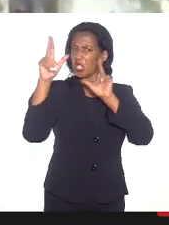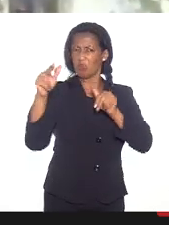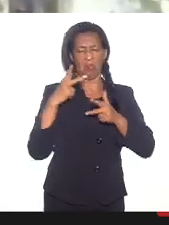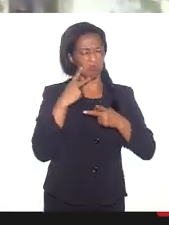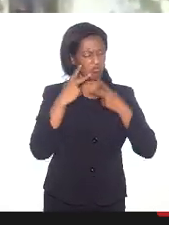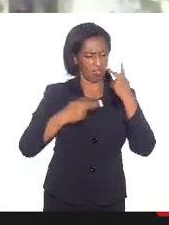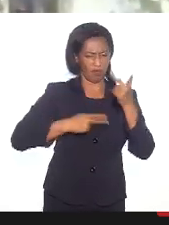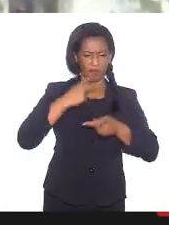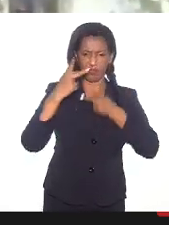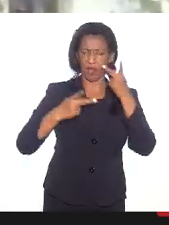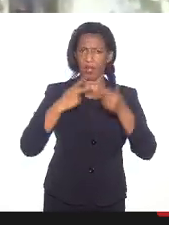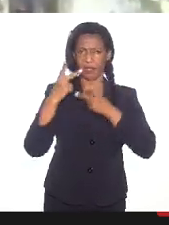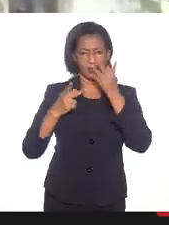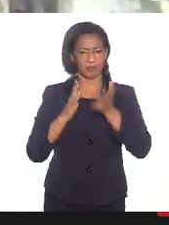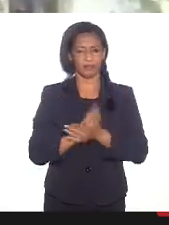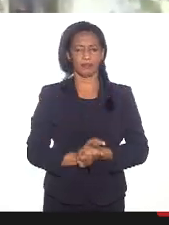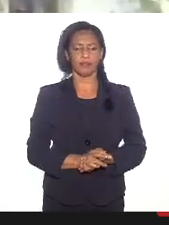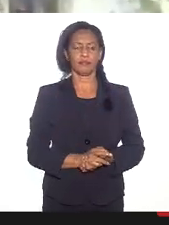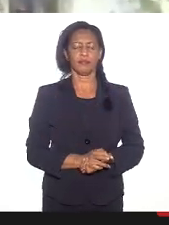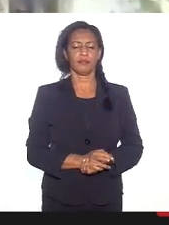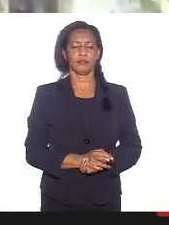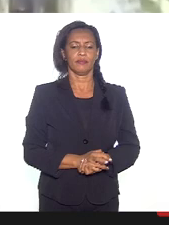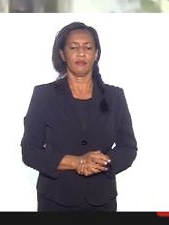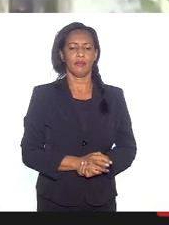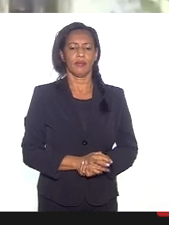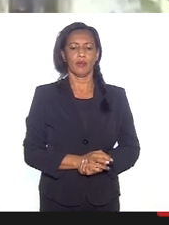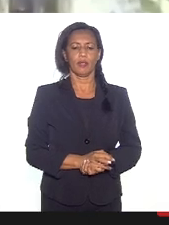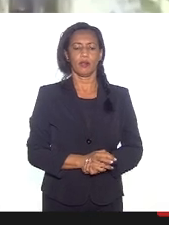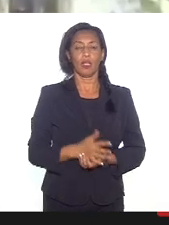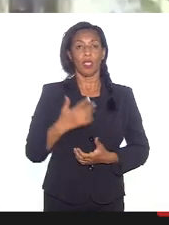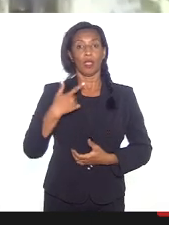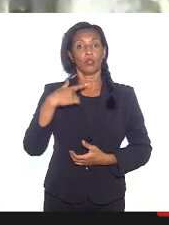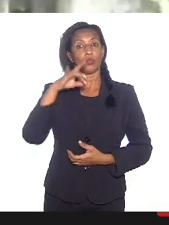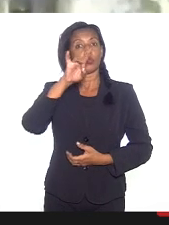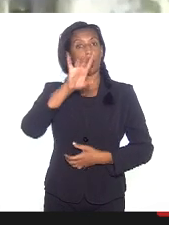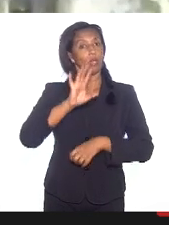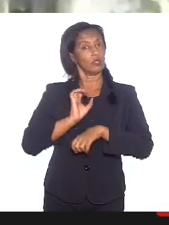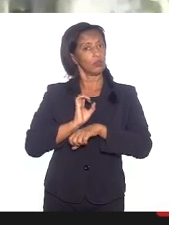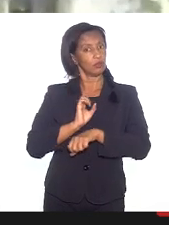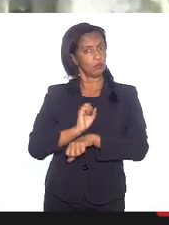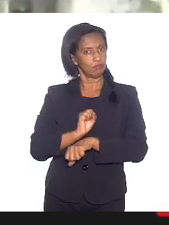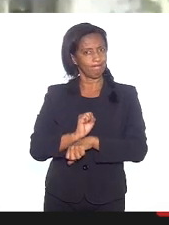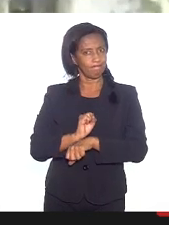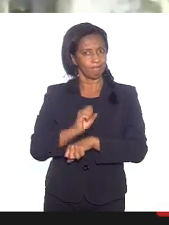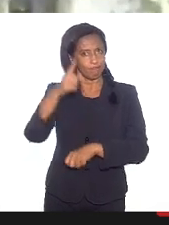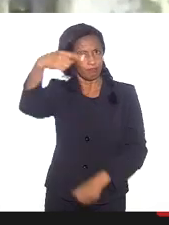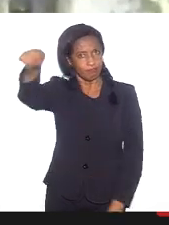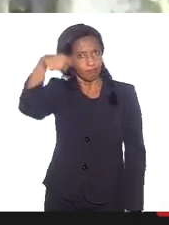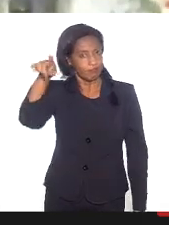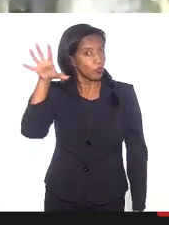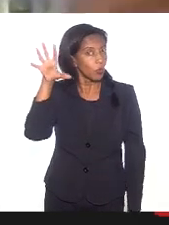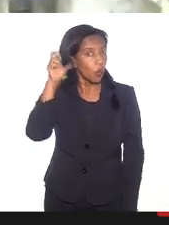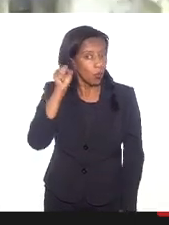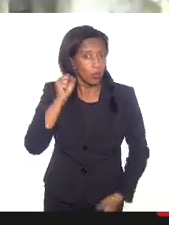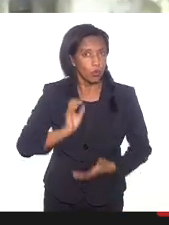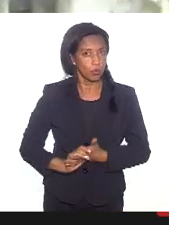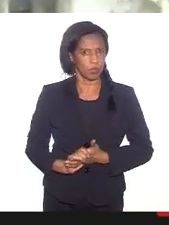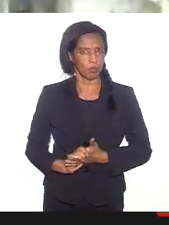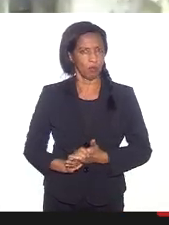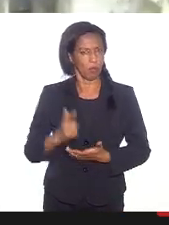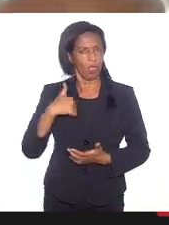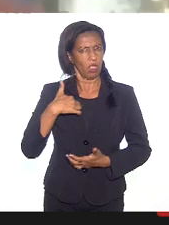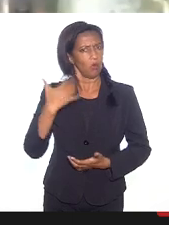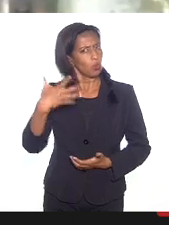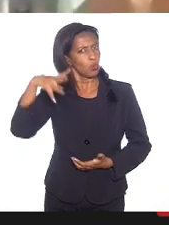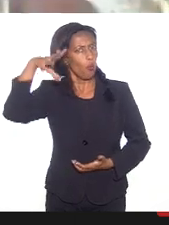Eu tenho falado. Eu tenho falado. Eu só espero que me ouçam. Eu espero ser ouvida